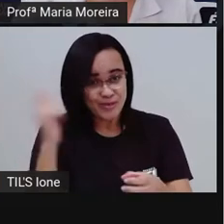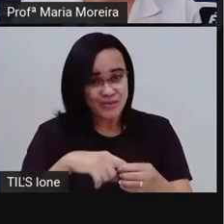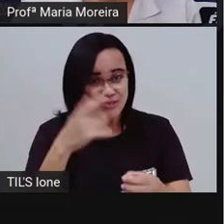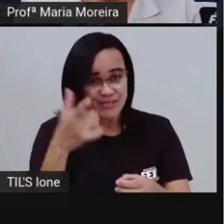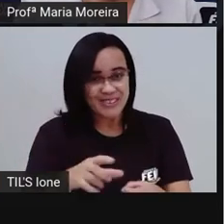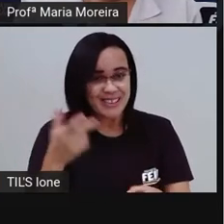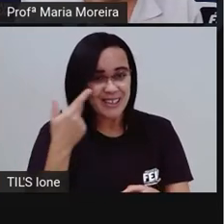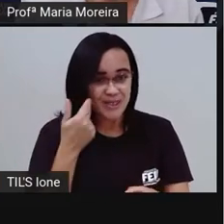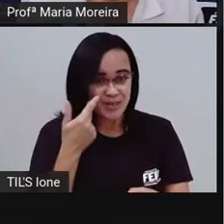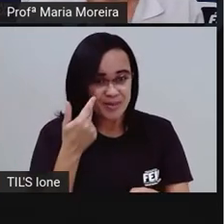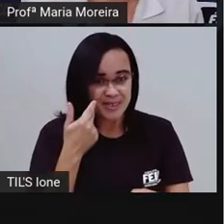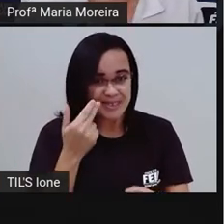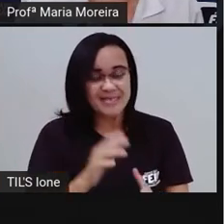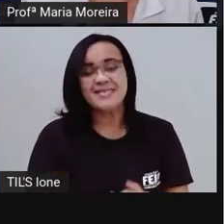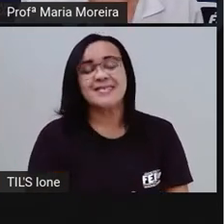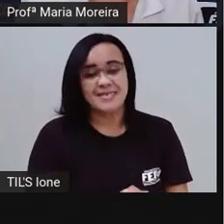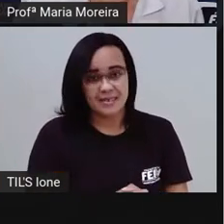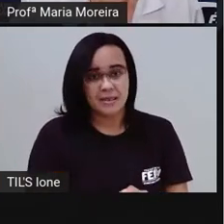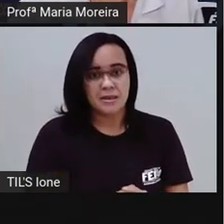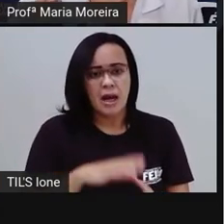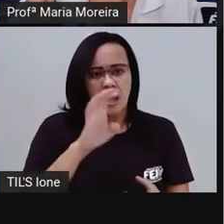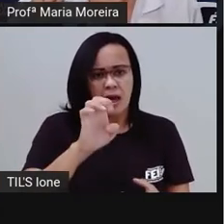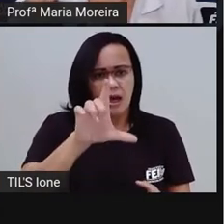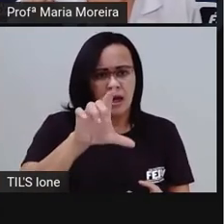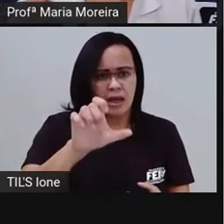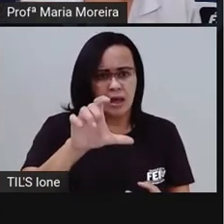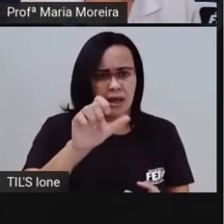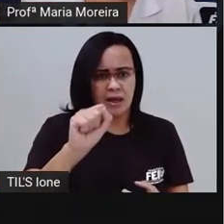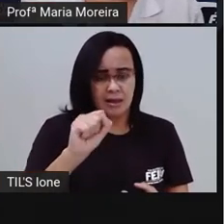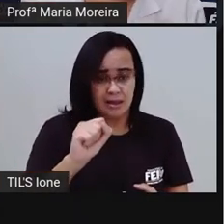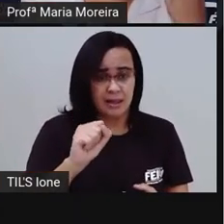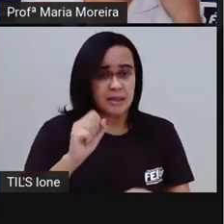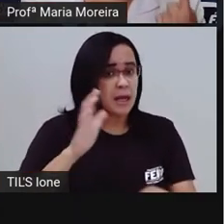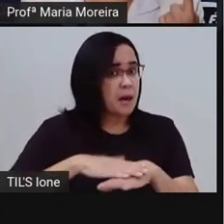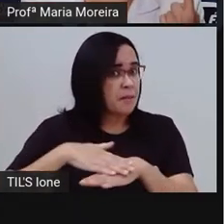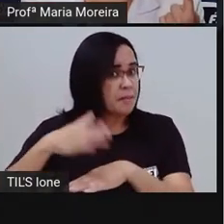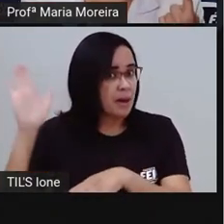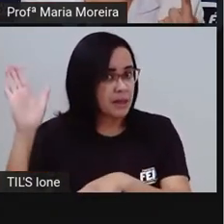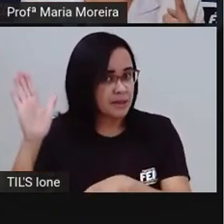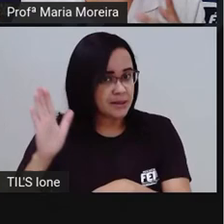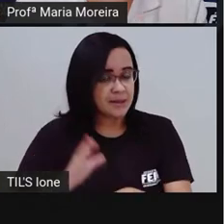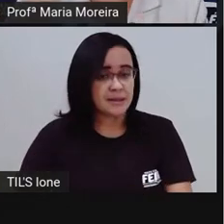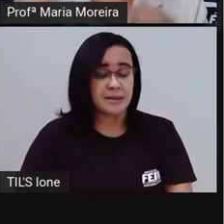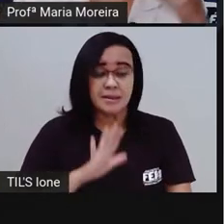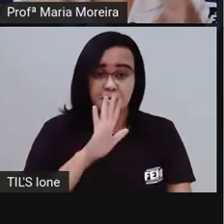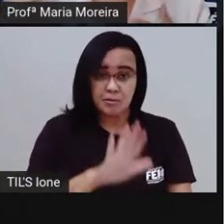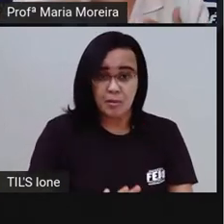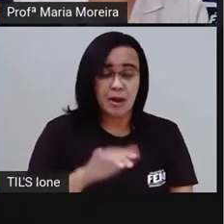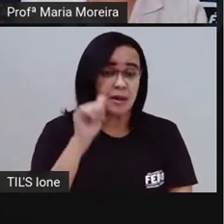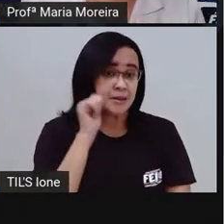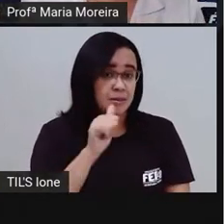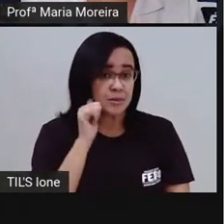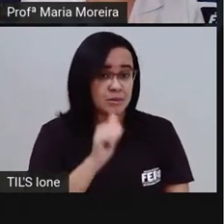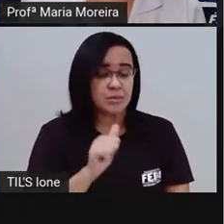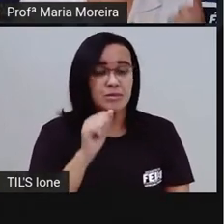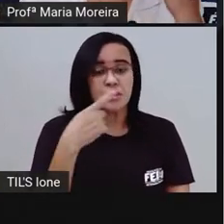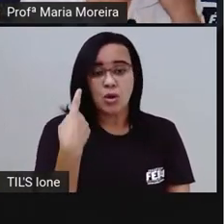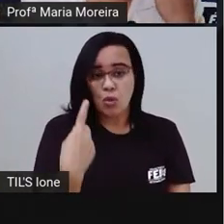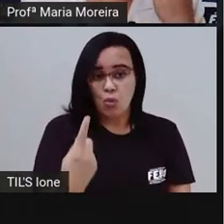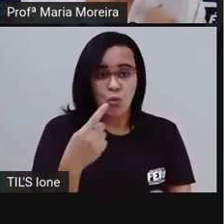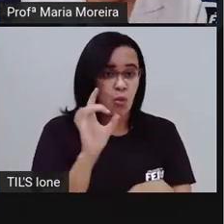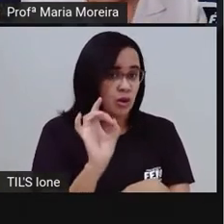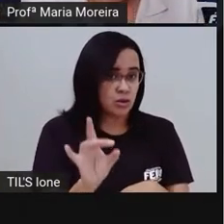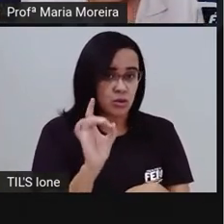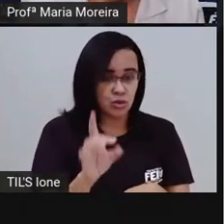elas, aí, na verdade, ele é o quê? O plural. E Marina é uma só. Mesmo aparecendo duas vezes na frase,